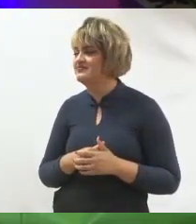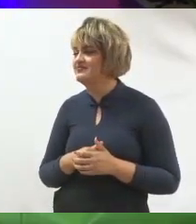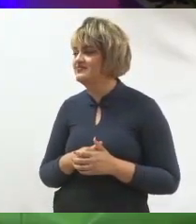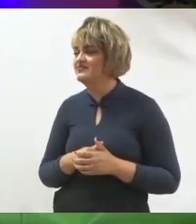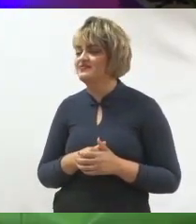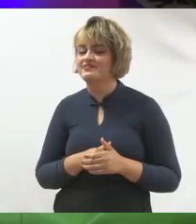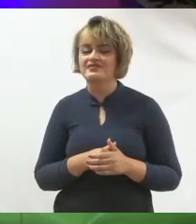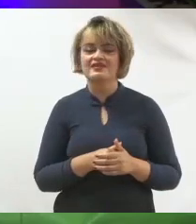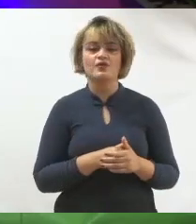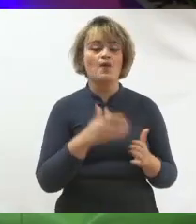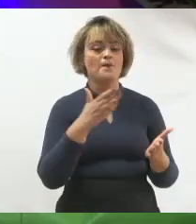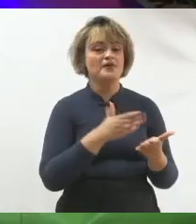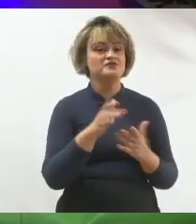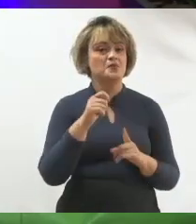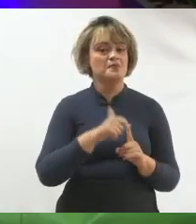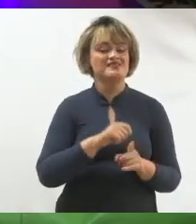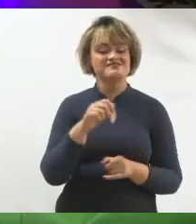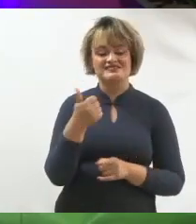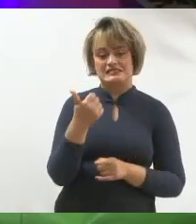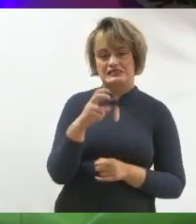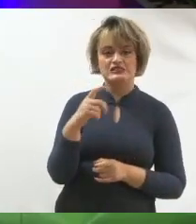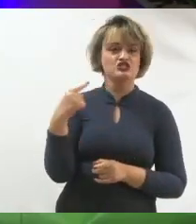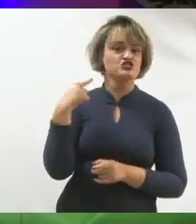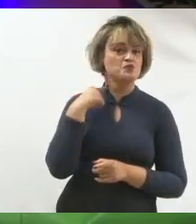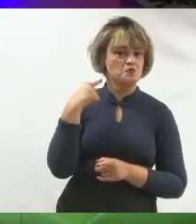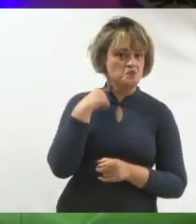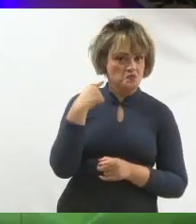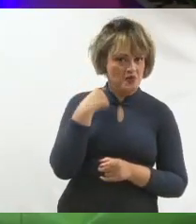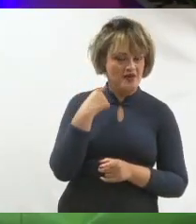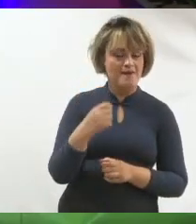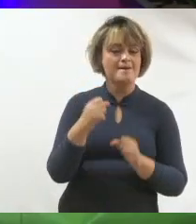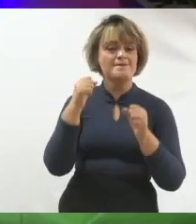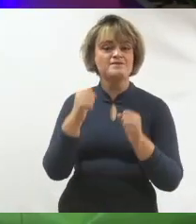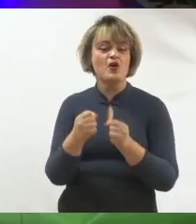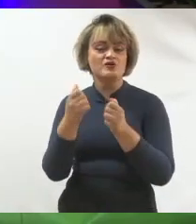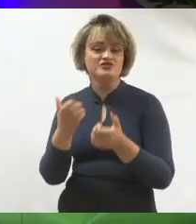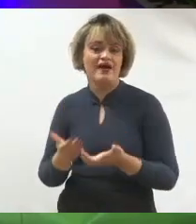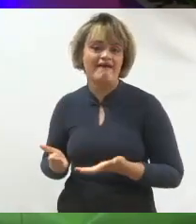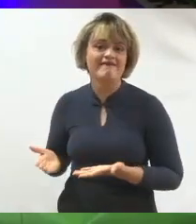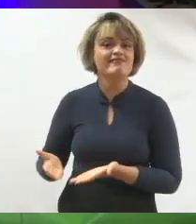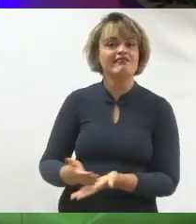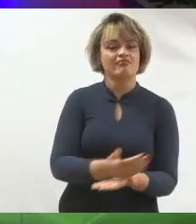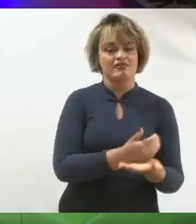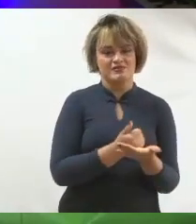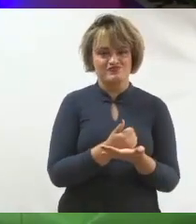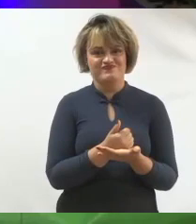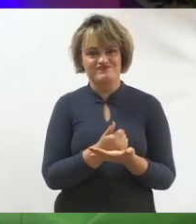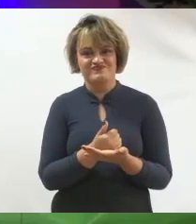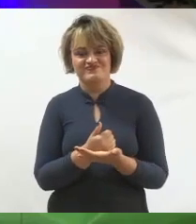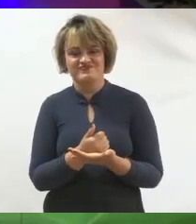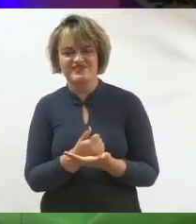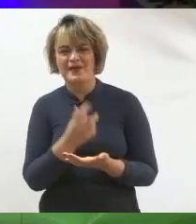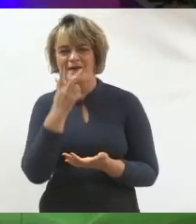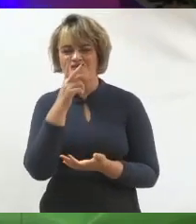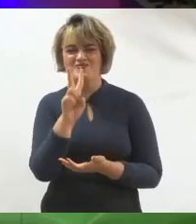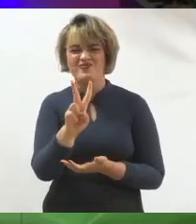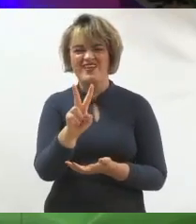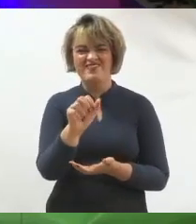Desde 15 de maio, que foi quarta-feira, está permitido fazer arrecadação. Ou seja, a famosa vaquinha,